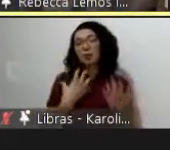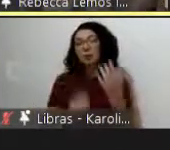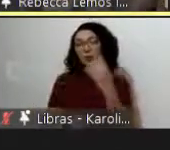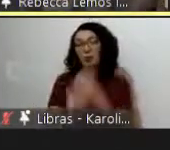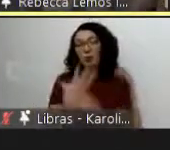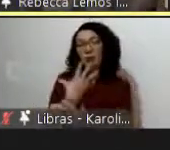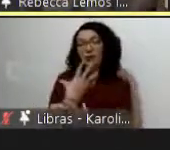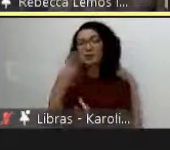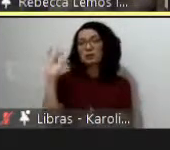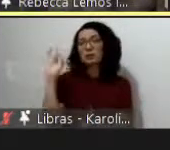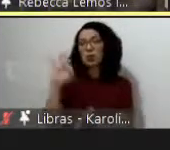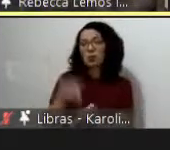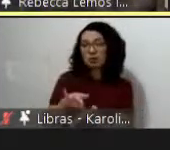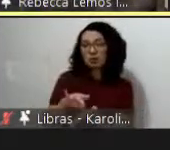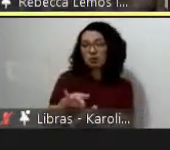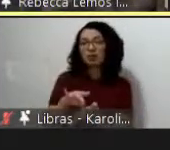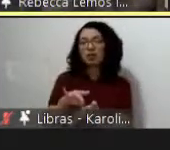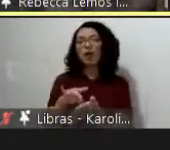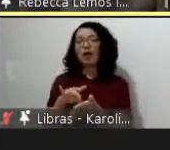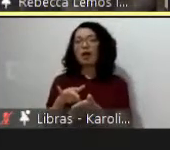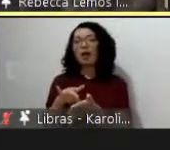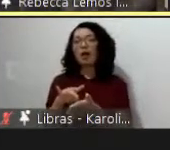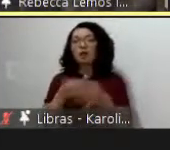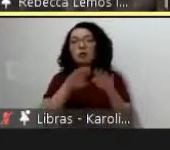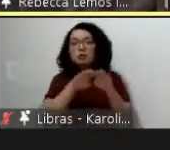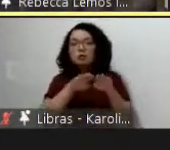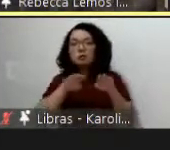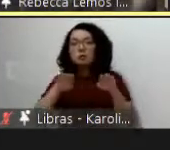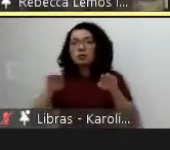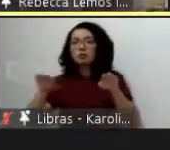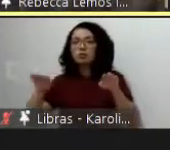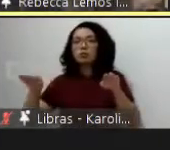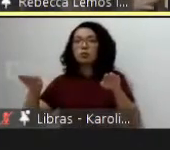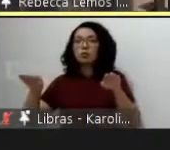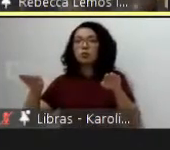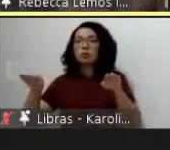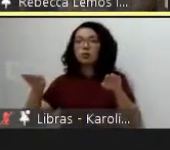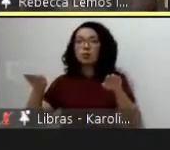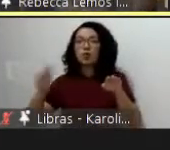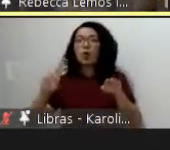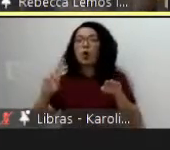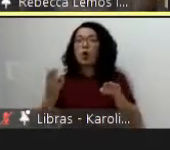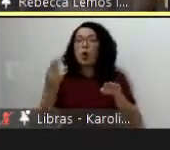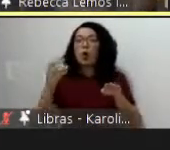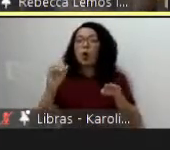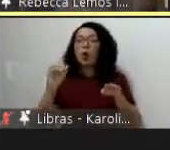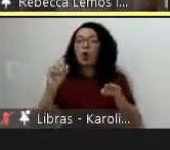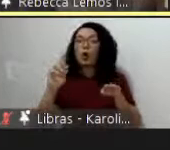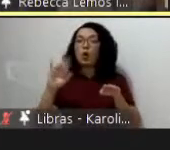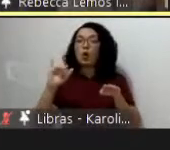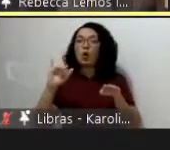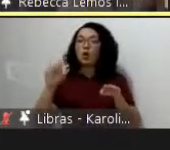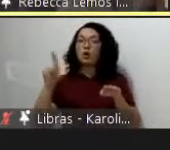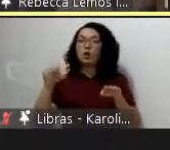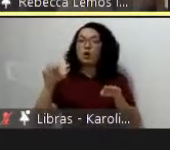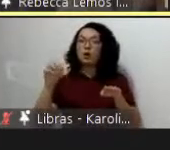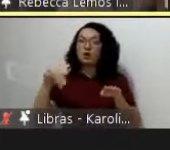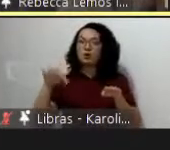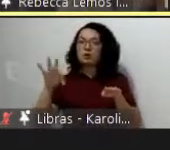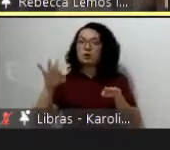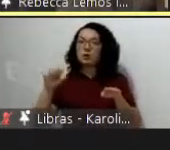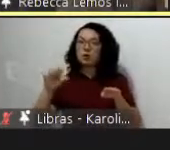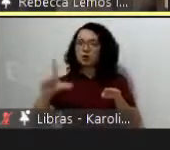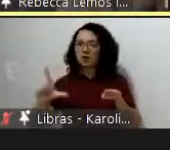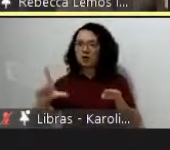original horizontal digamos original mas mais horizontal nessa conexão com